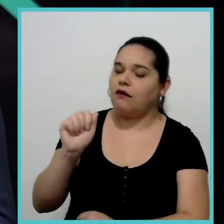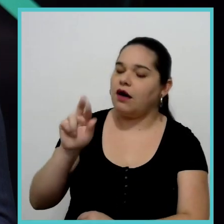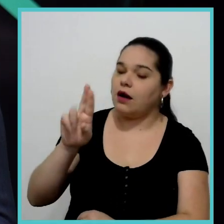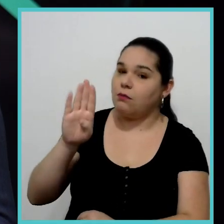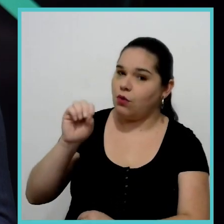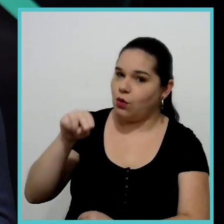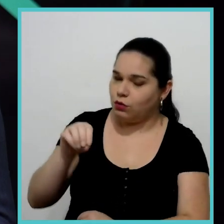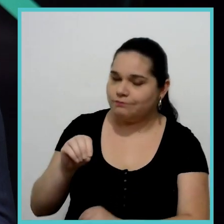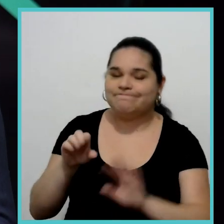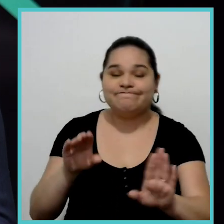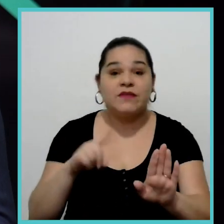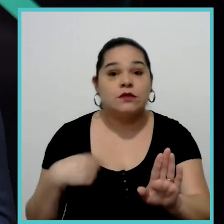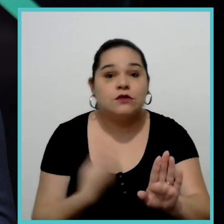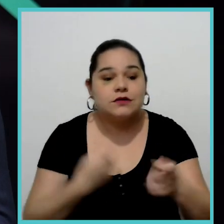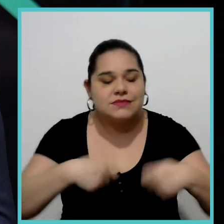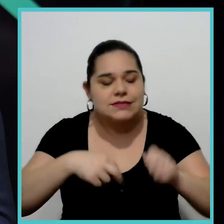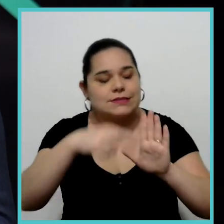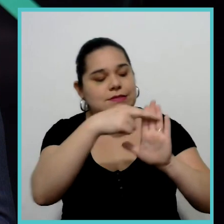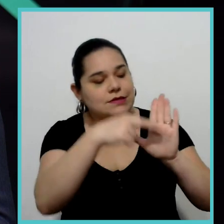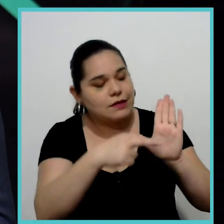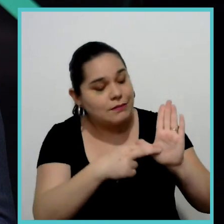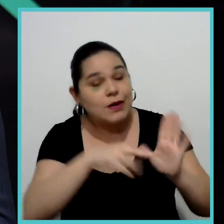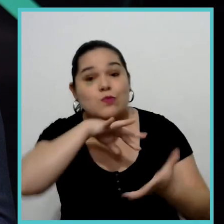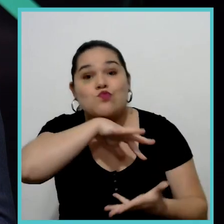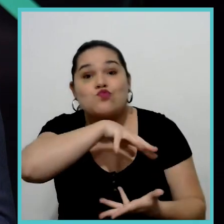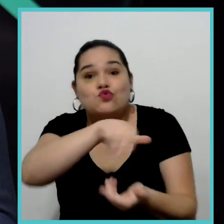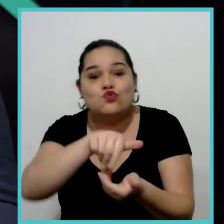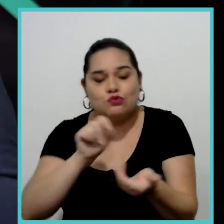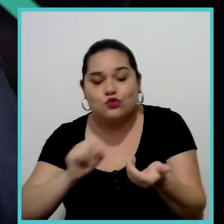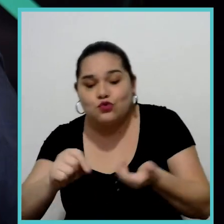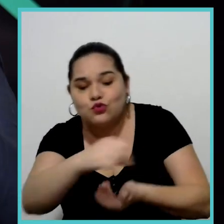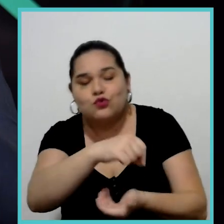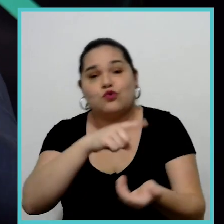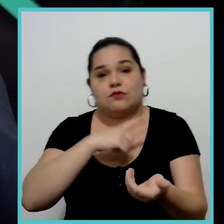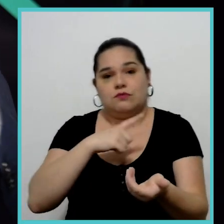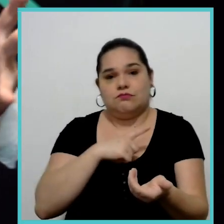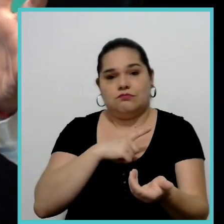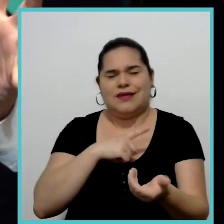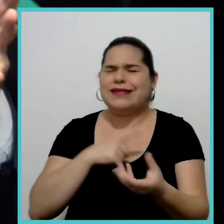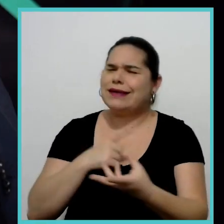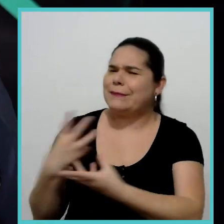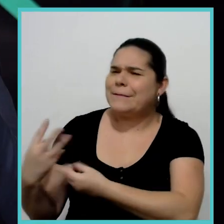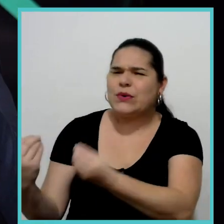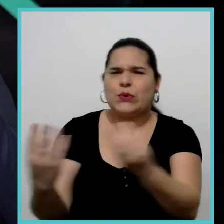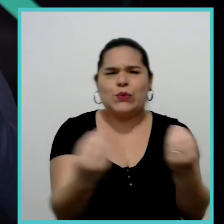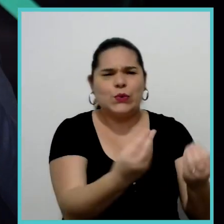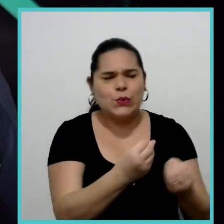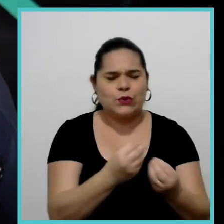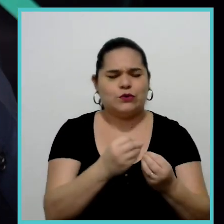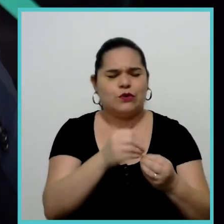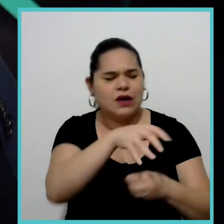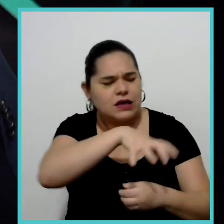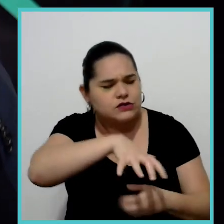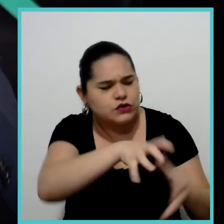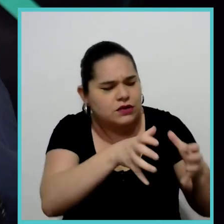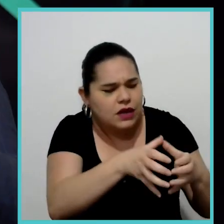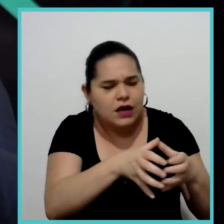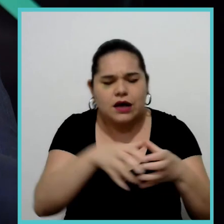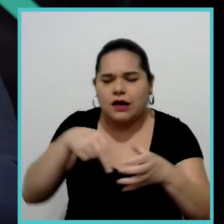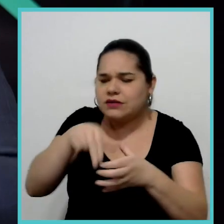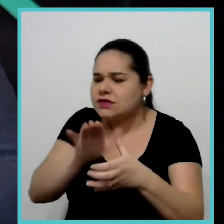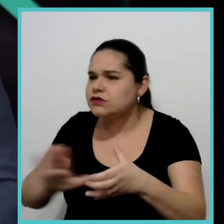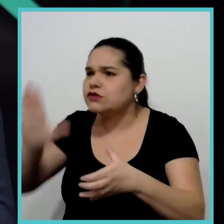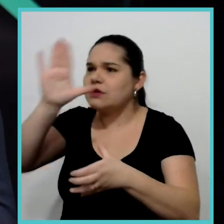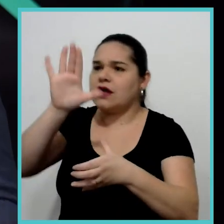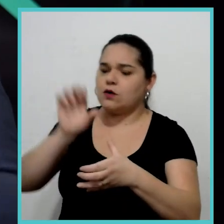precisa de um mercado regulado global. De novo, a gente tem muitos mercados regionais, nacionais,